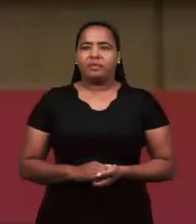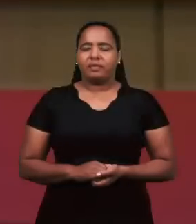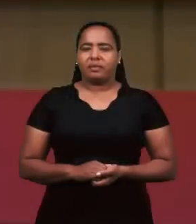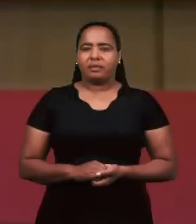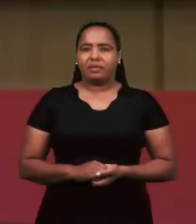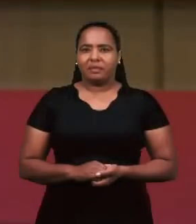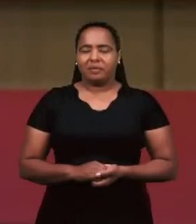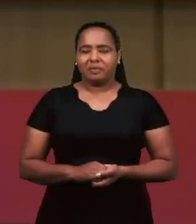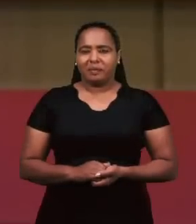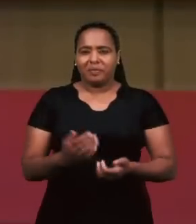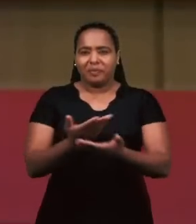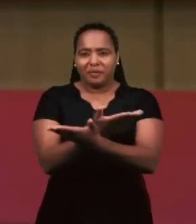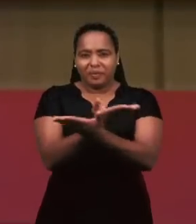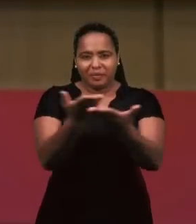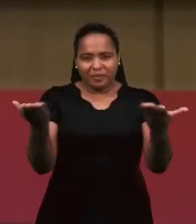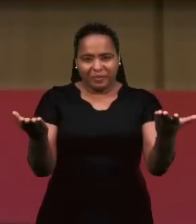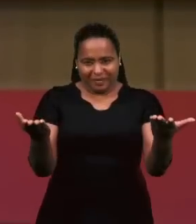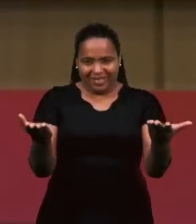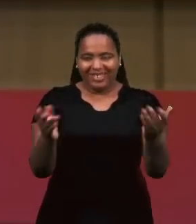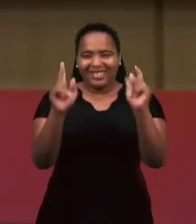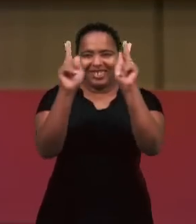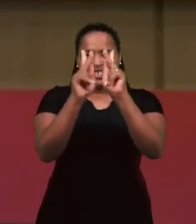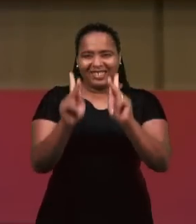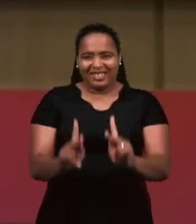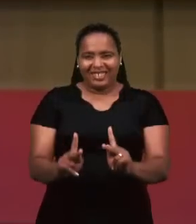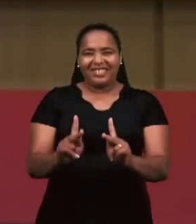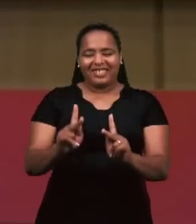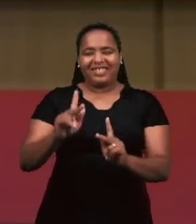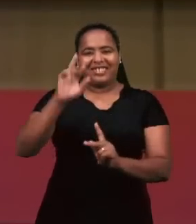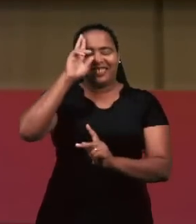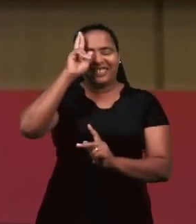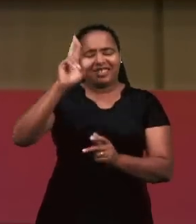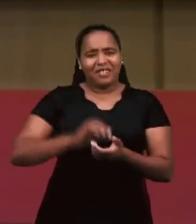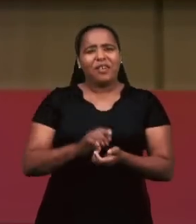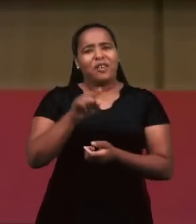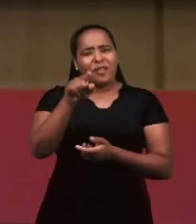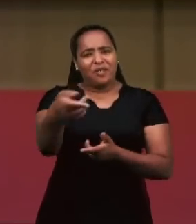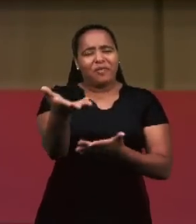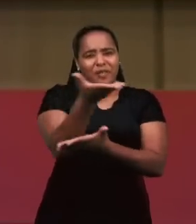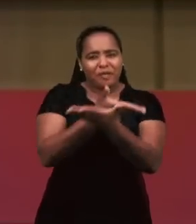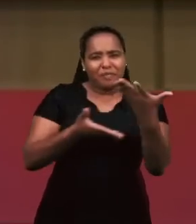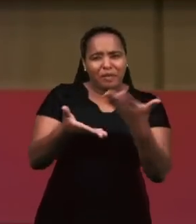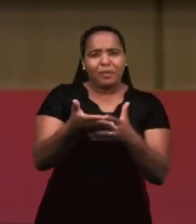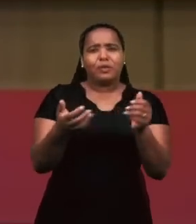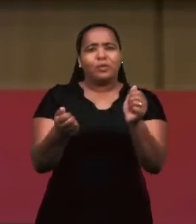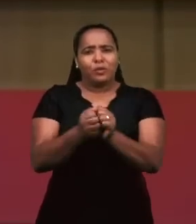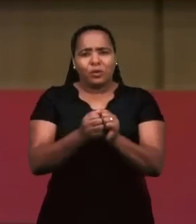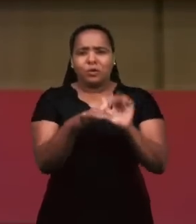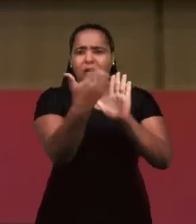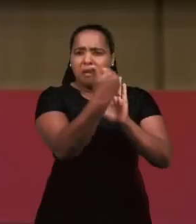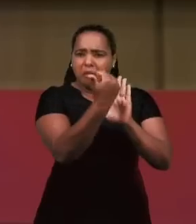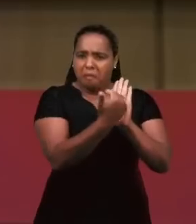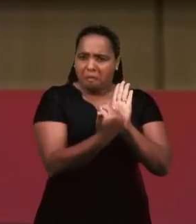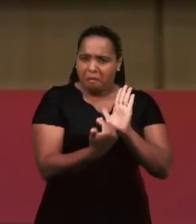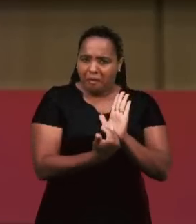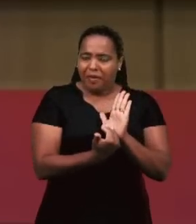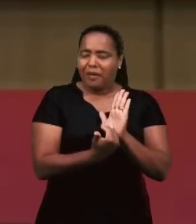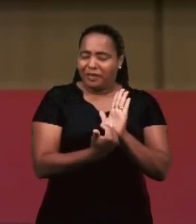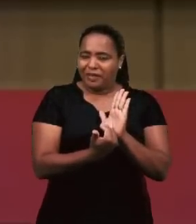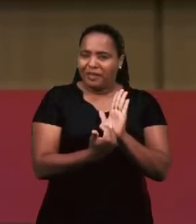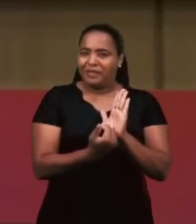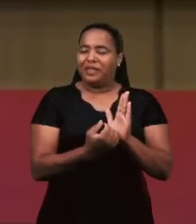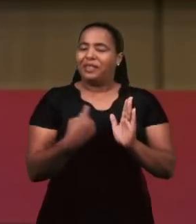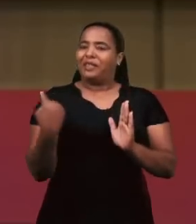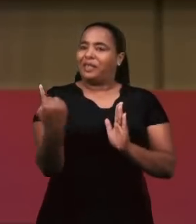Eu quero cumprimentar a você com a paz do Senhor, você que está participando conosco de mais esta programação na qual